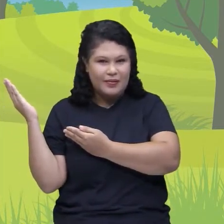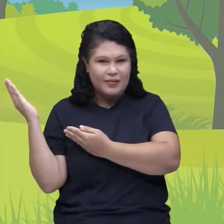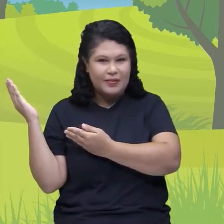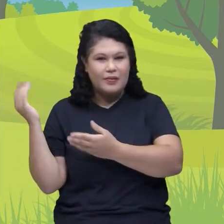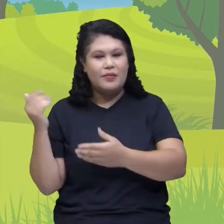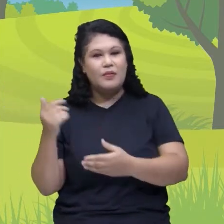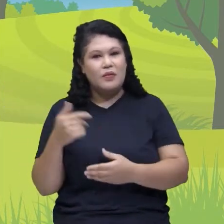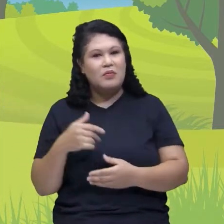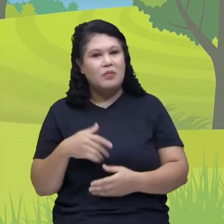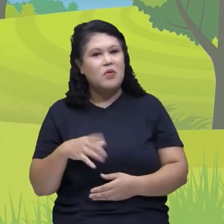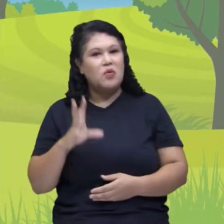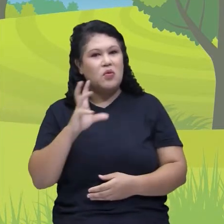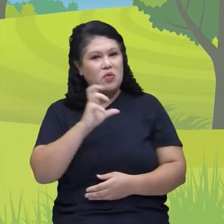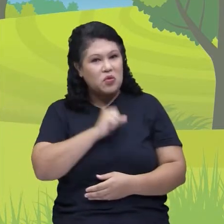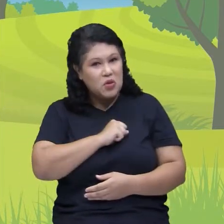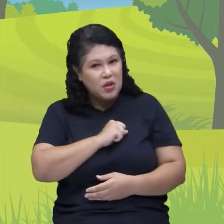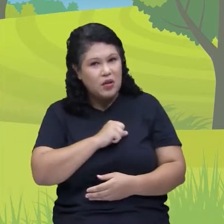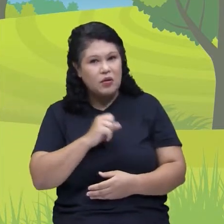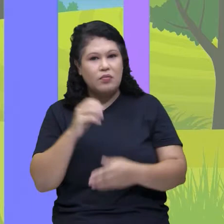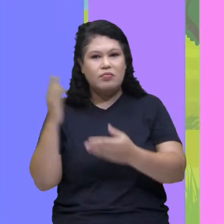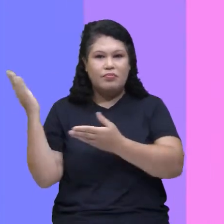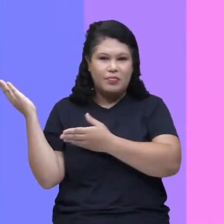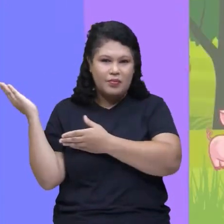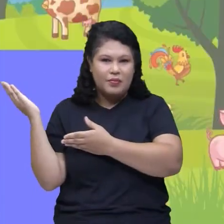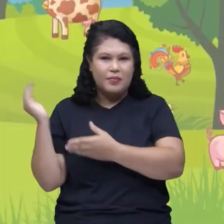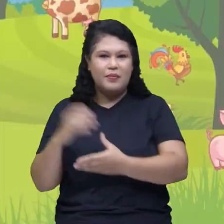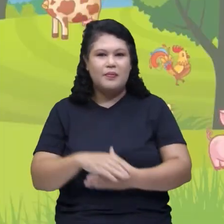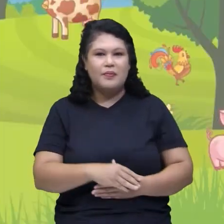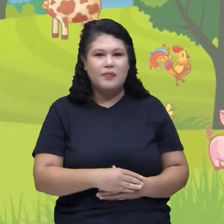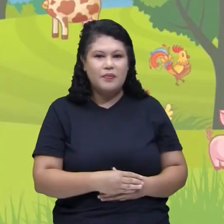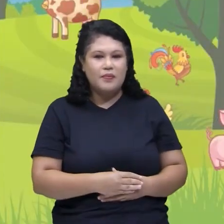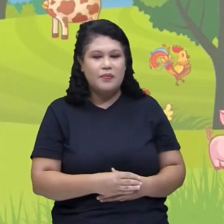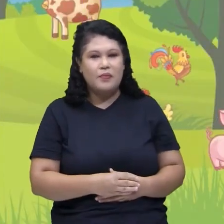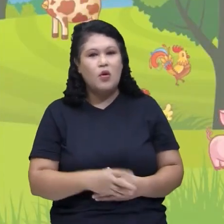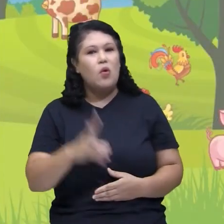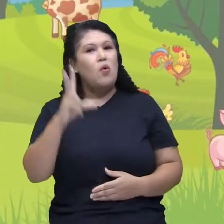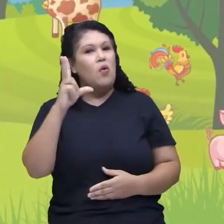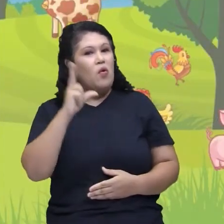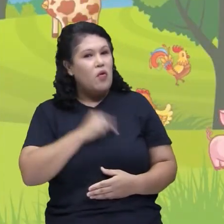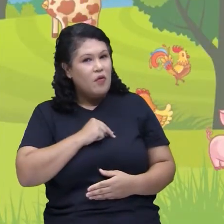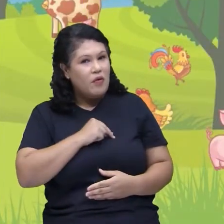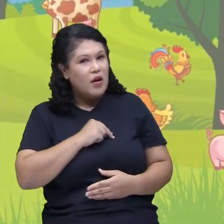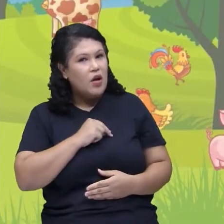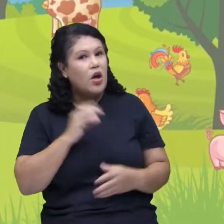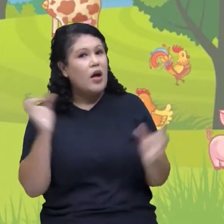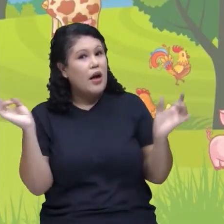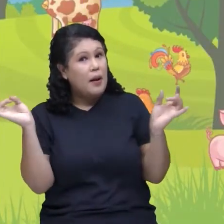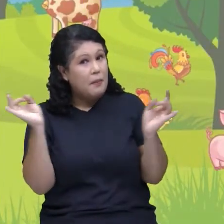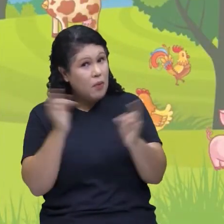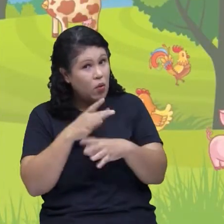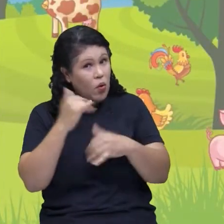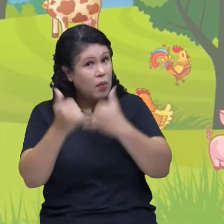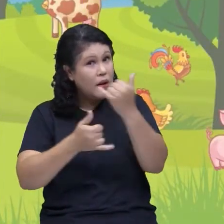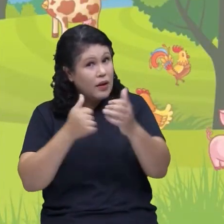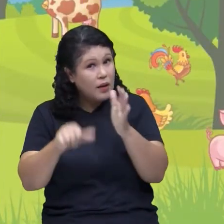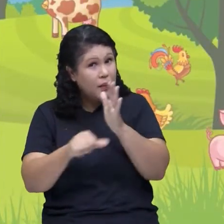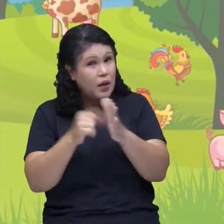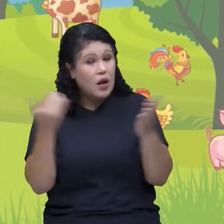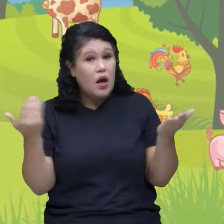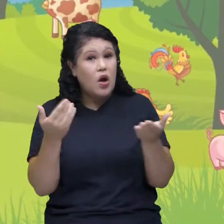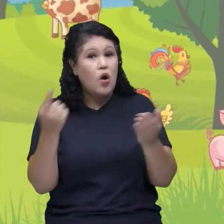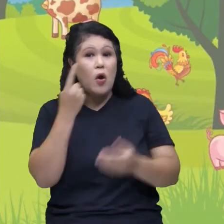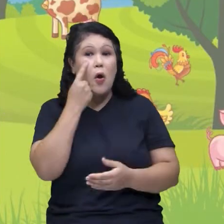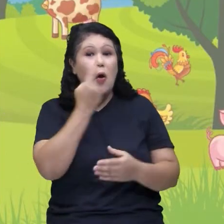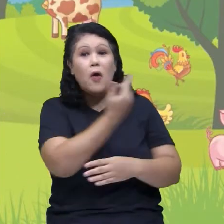Isso! Volta devagar. Tatu! Ufa! Acabamos nossa primeira brincadeira. Formiguinha, agora nós estamos aqui nessa